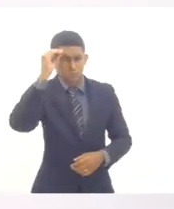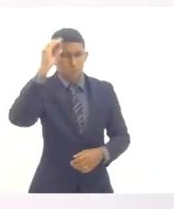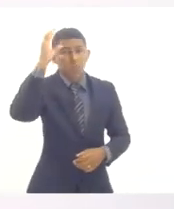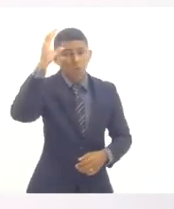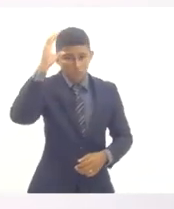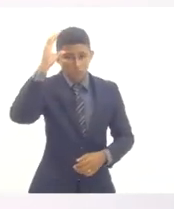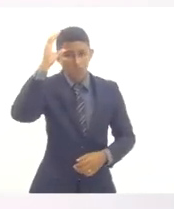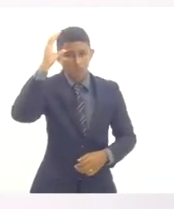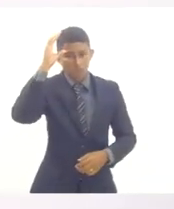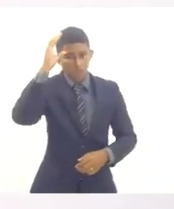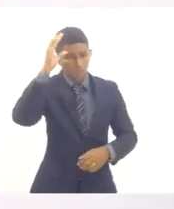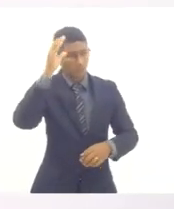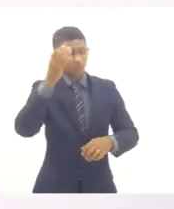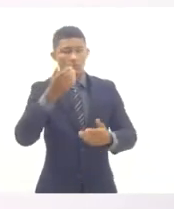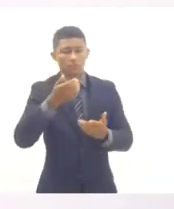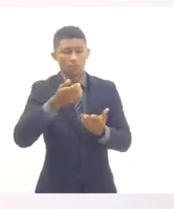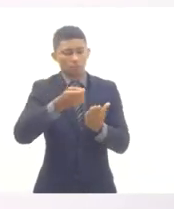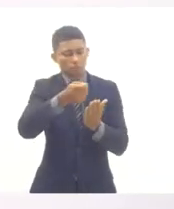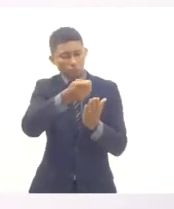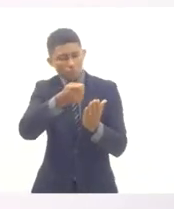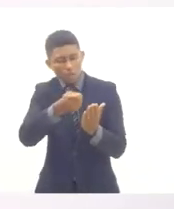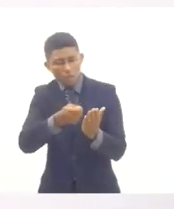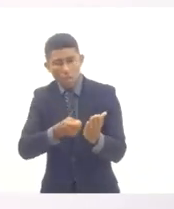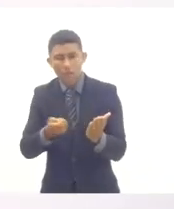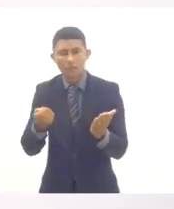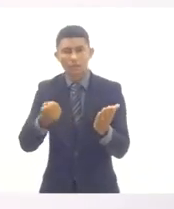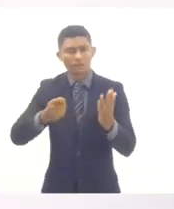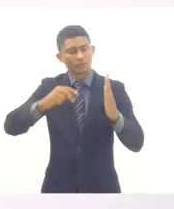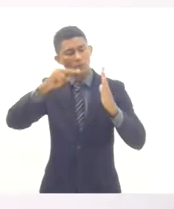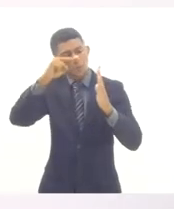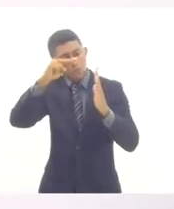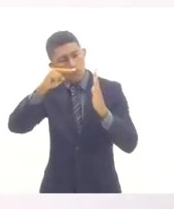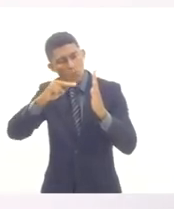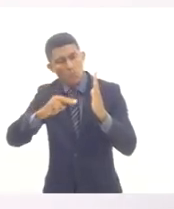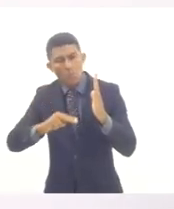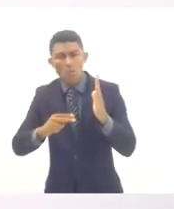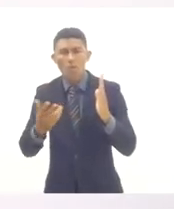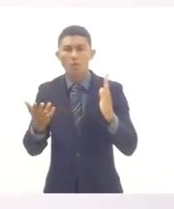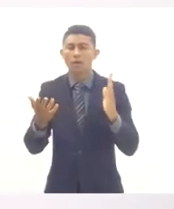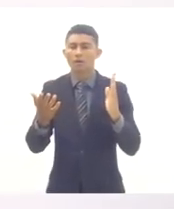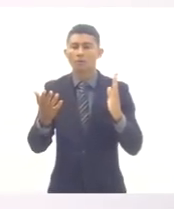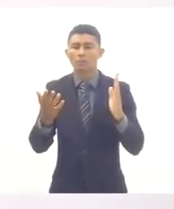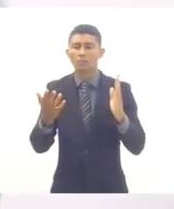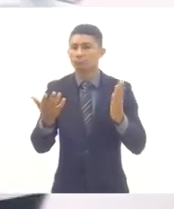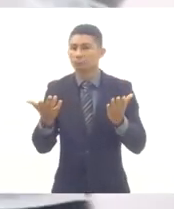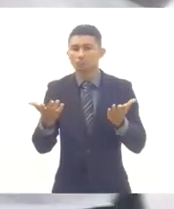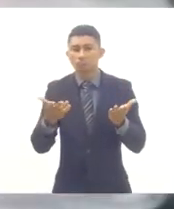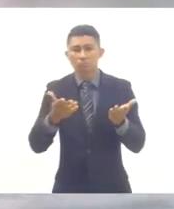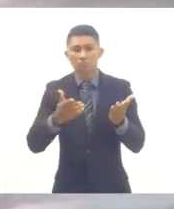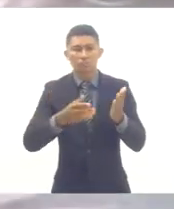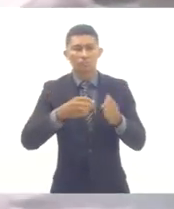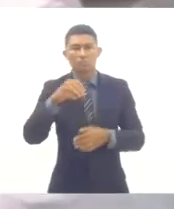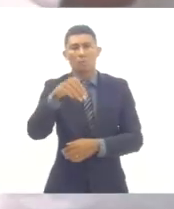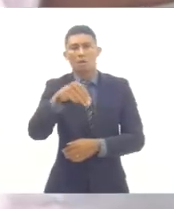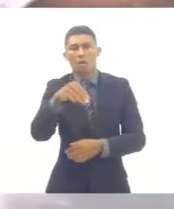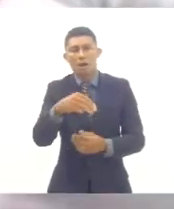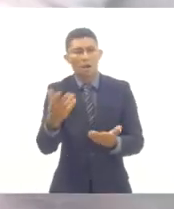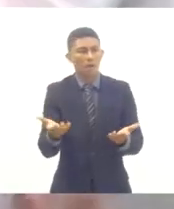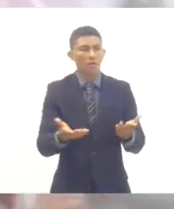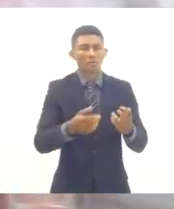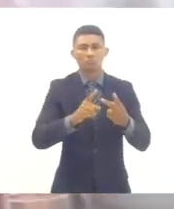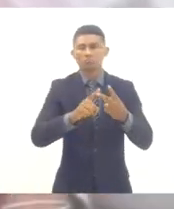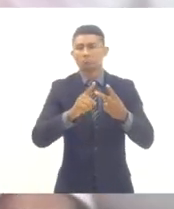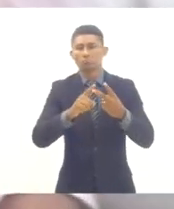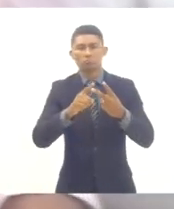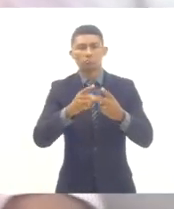a escrita, a leitura, os conceitos matemáticos, os conceitos